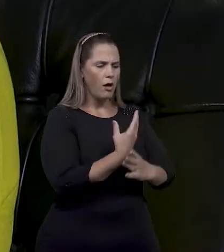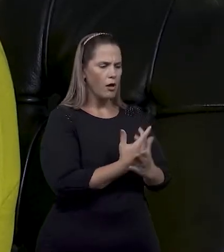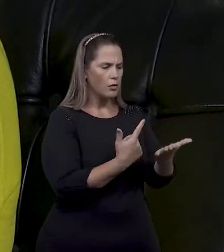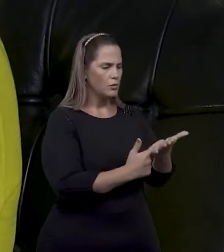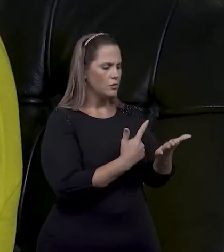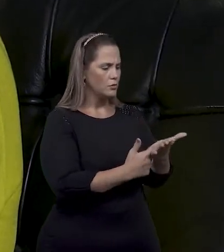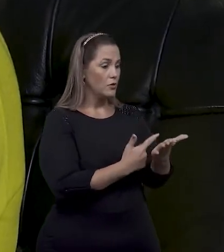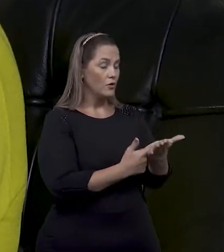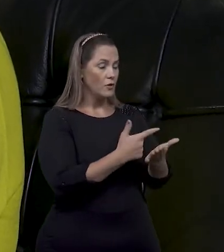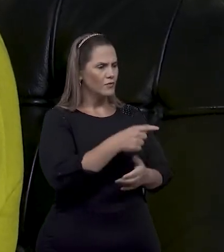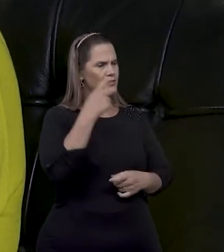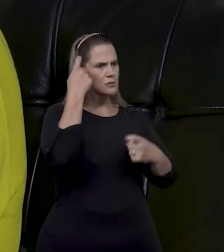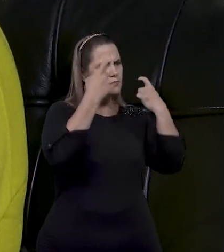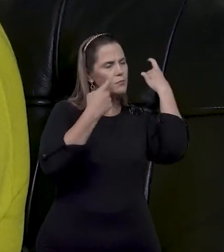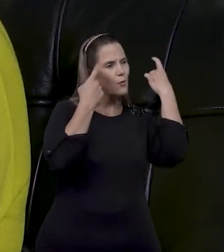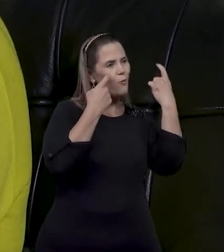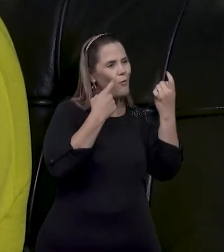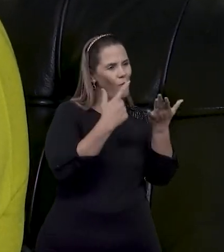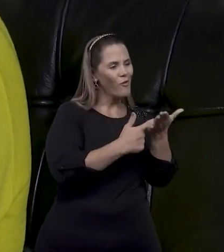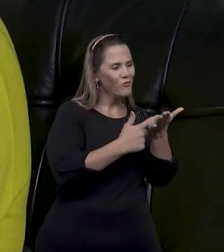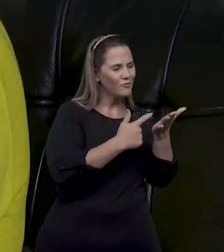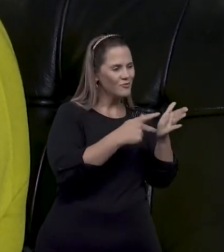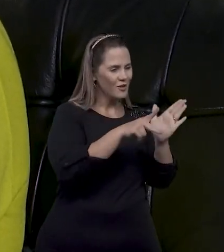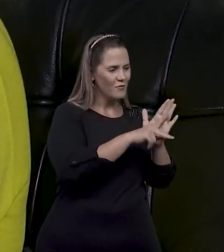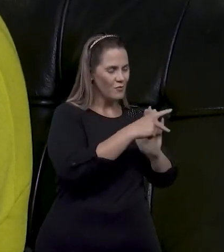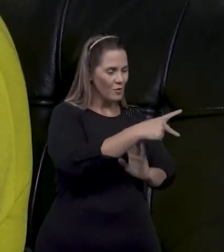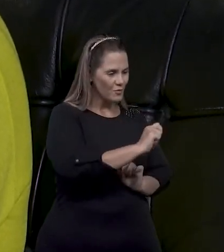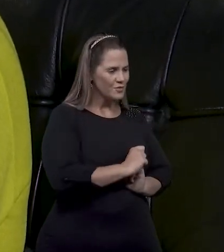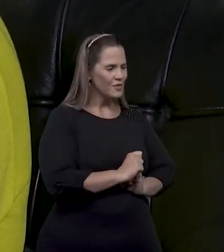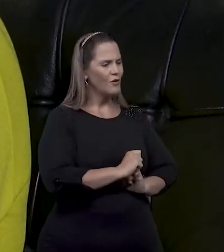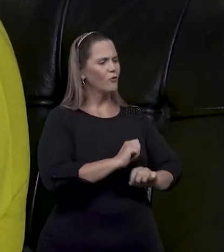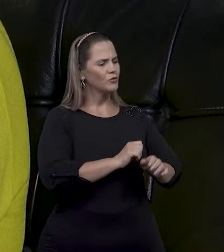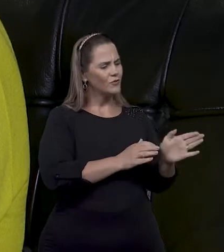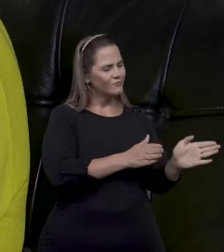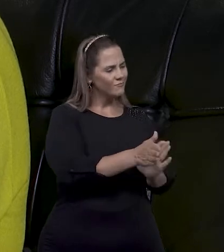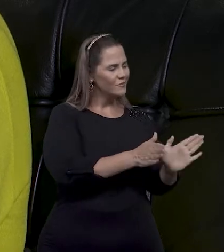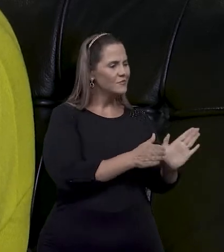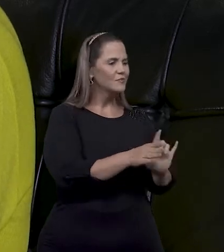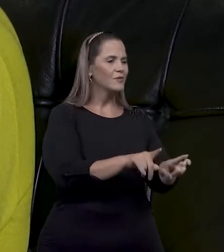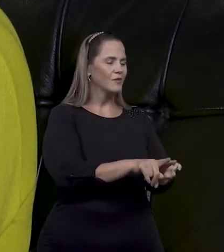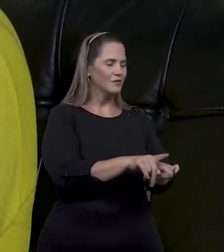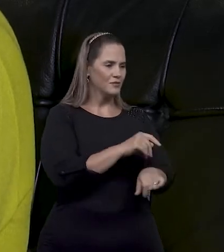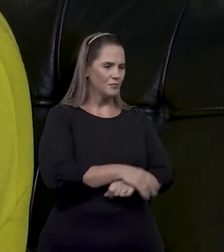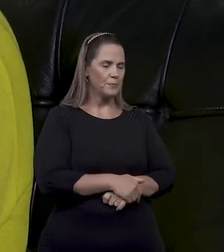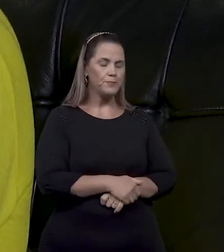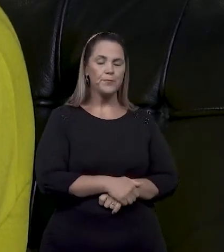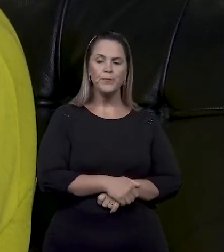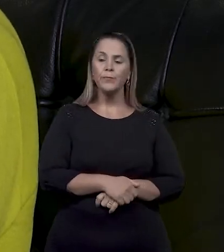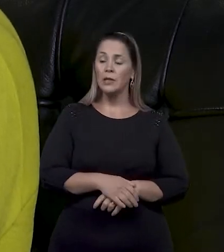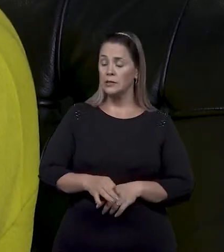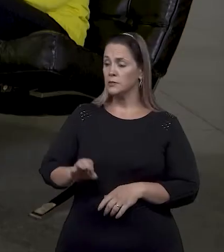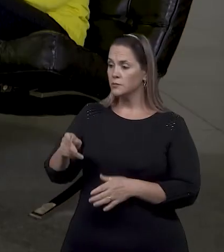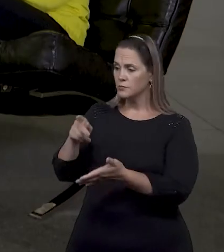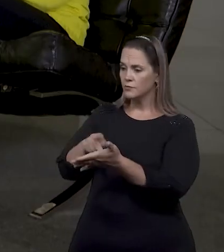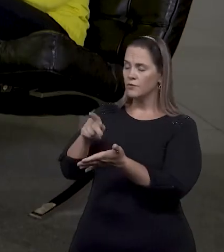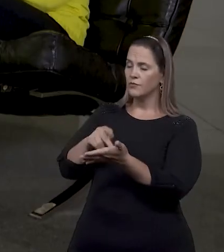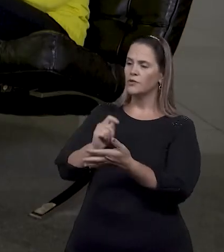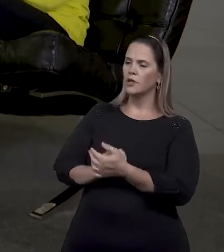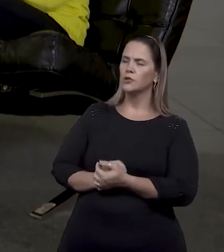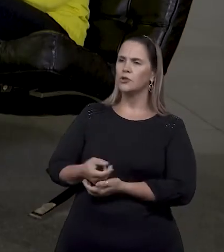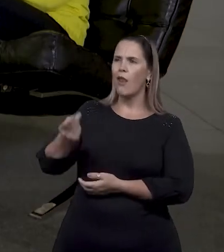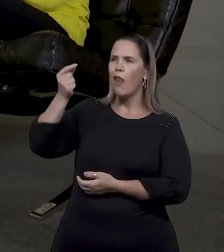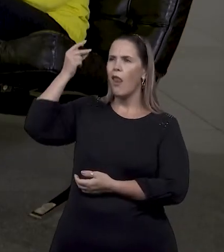seus livros fossem acessíveis, eu gostaria que você falasse disso e também da obra que você está lançando agora. É,